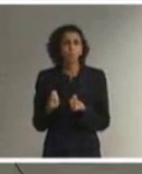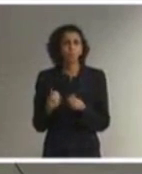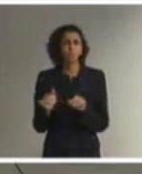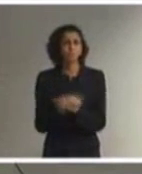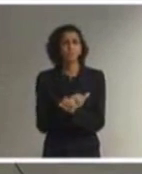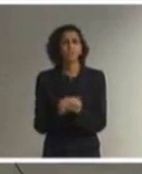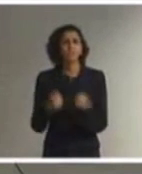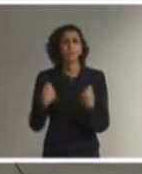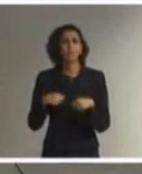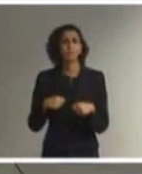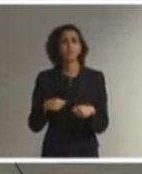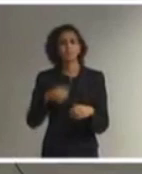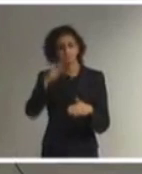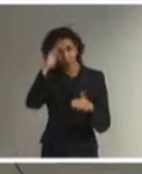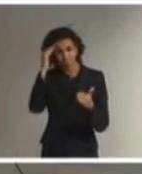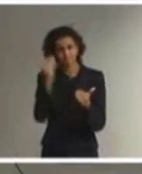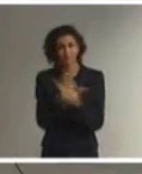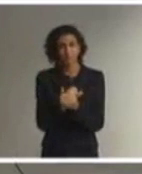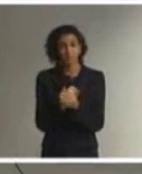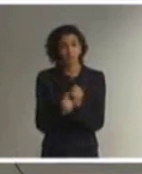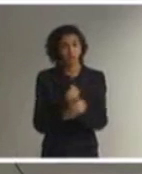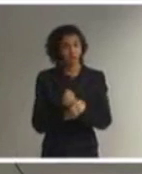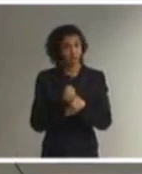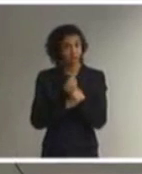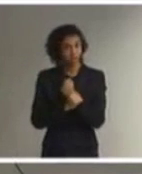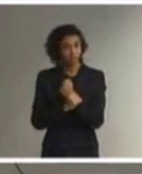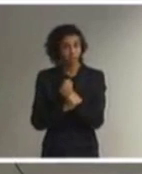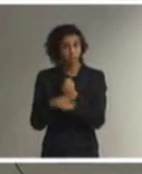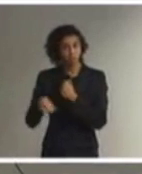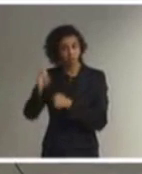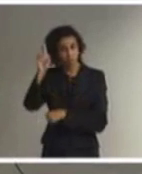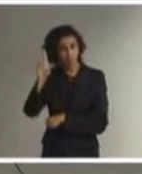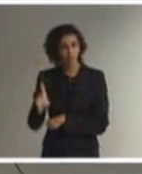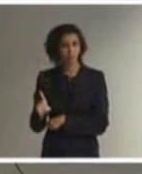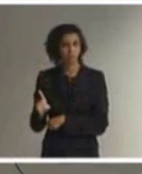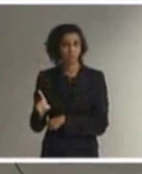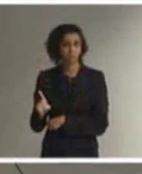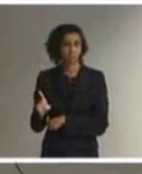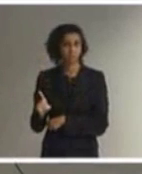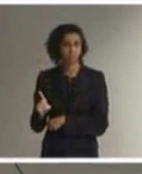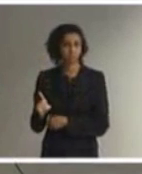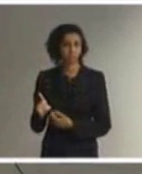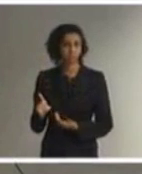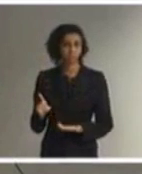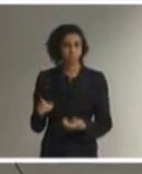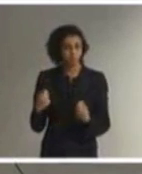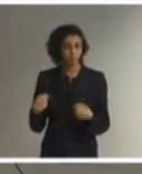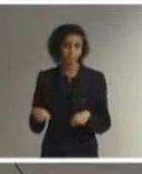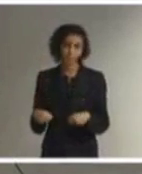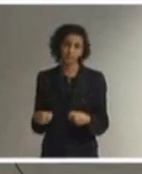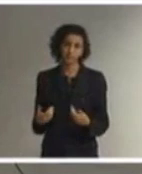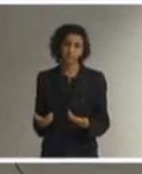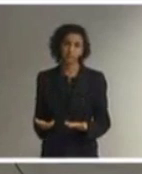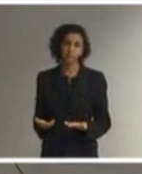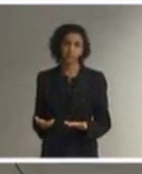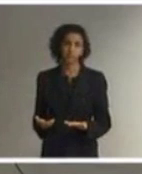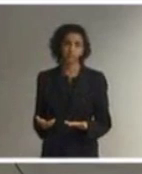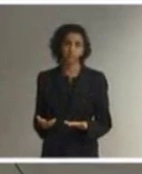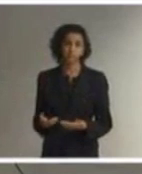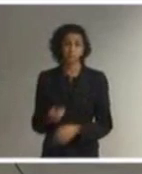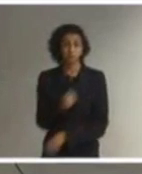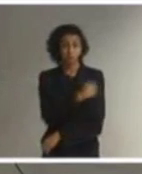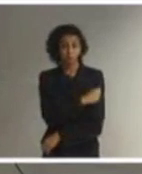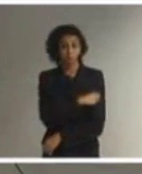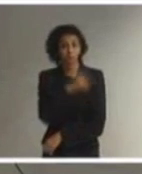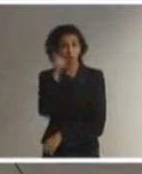podemos tomar para garantir esses direitos que são necessários para que o aluno